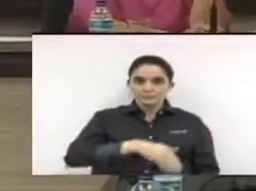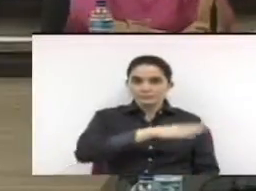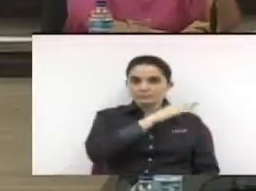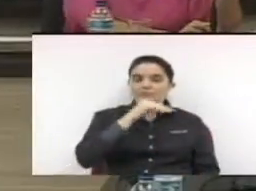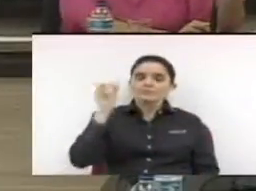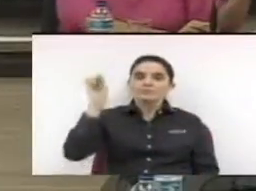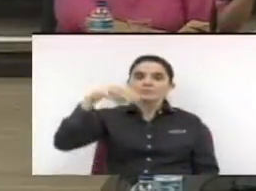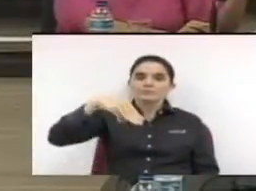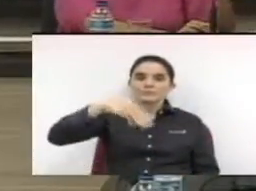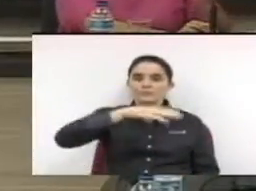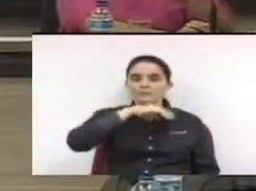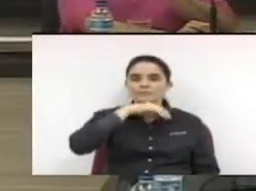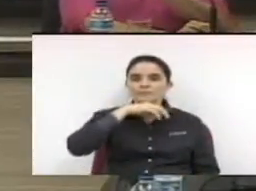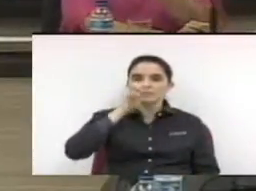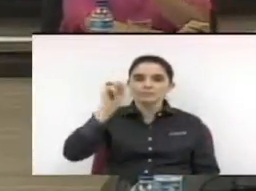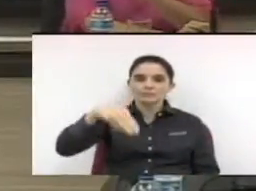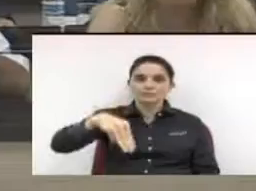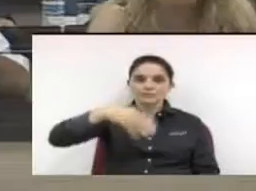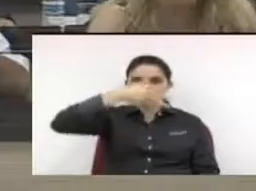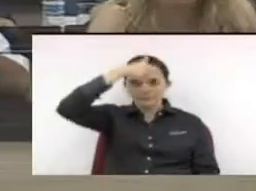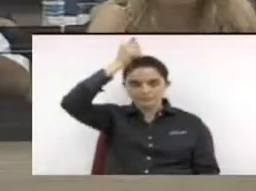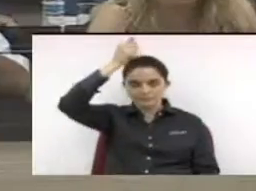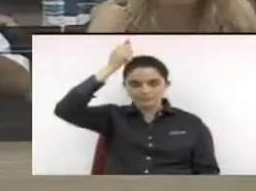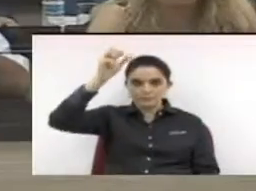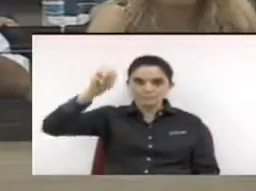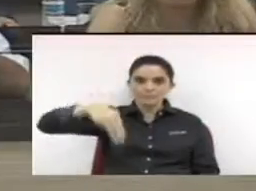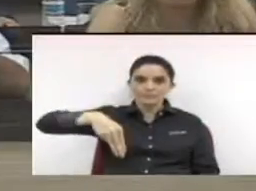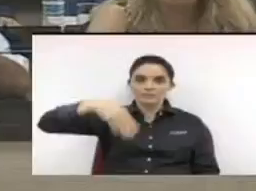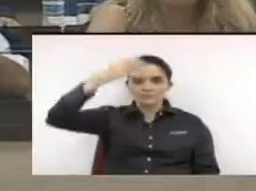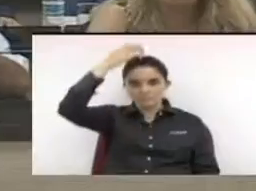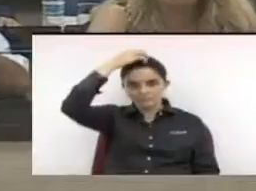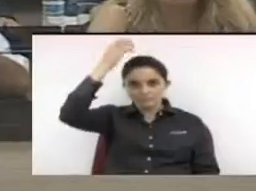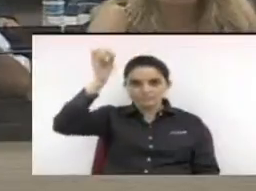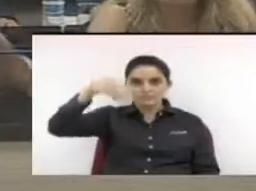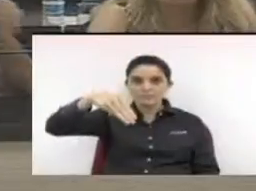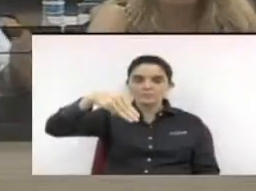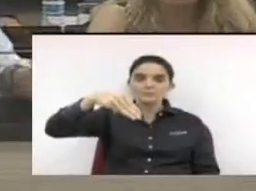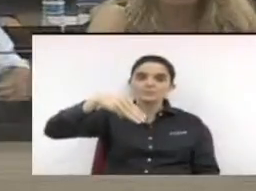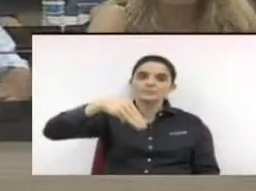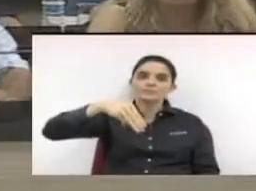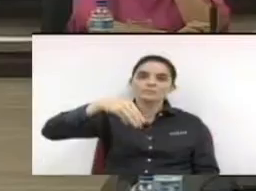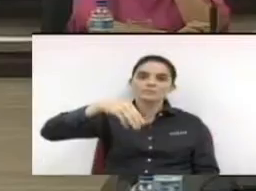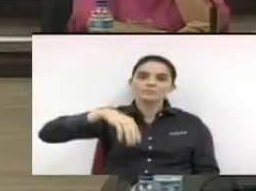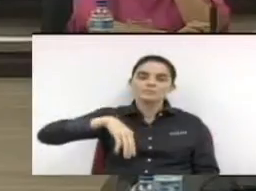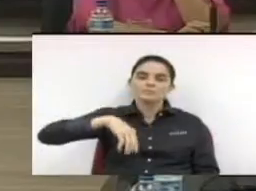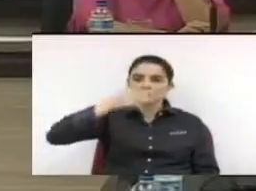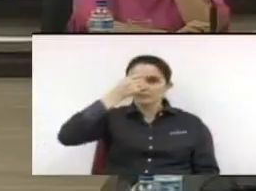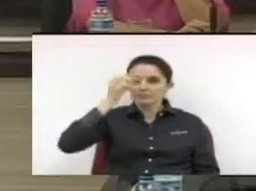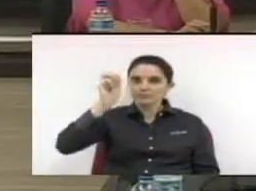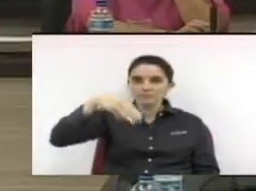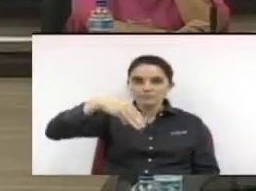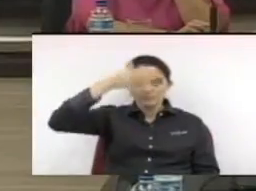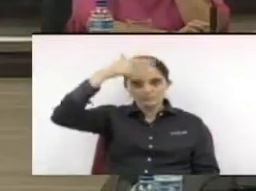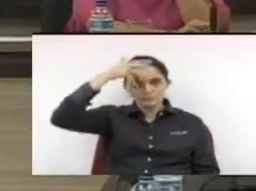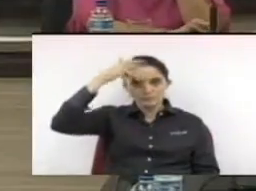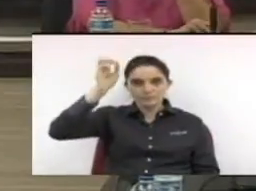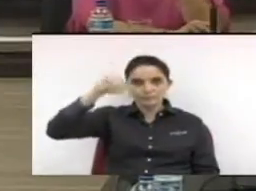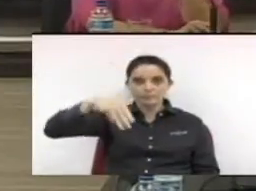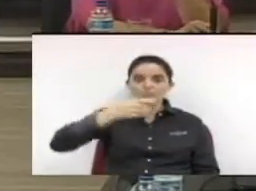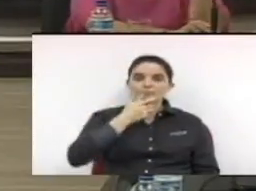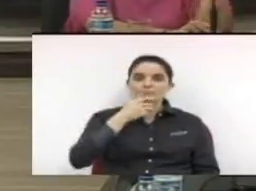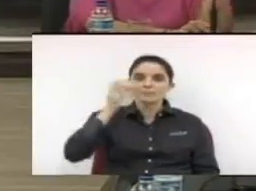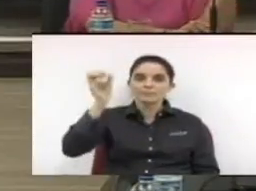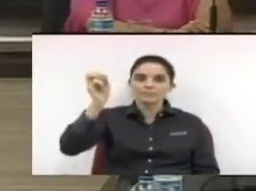Marinho de Andrade Sim André Henrique da Silva Sim Antônio Franco de Moraes Sim Darcy Reis Sim Edivaldo Soares Antunes Sim Érica Tanque Sim,